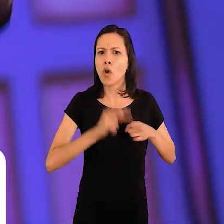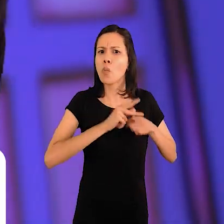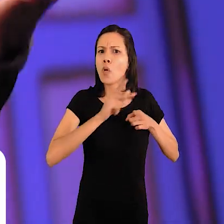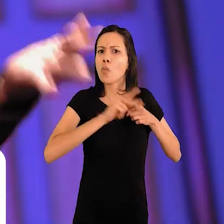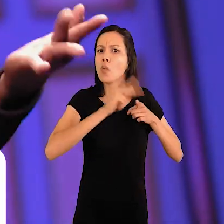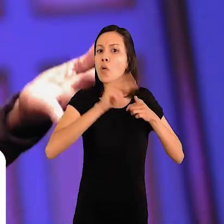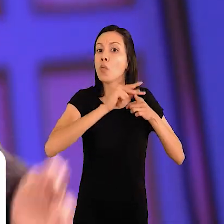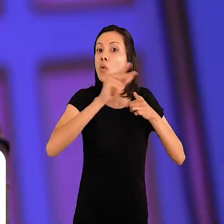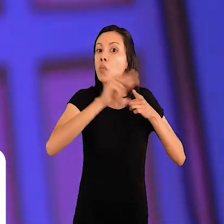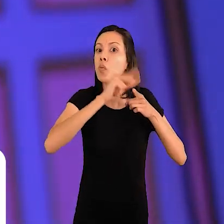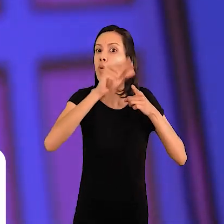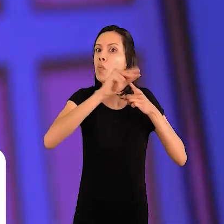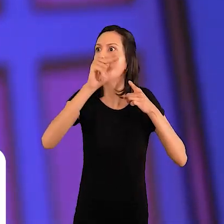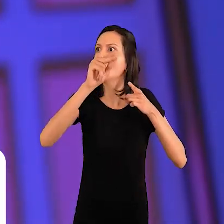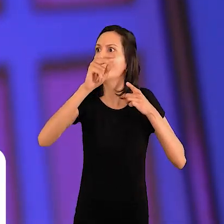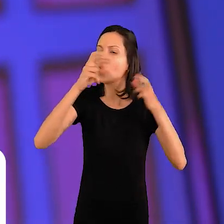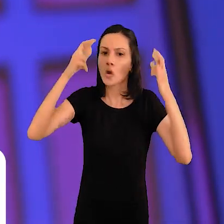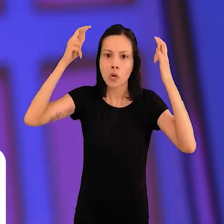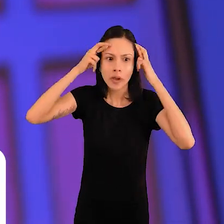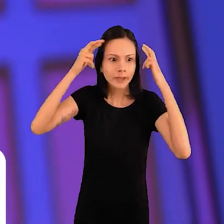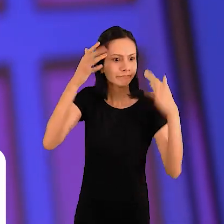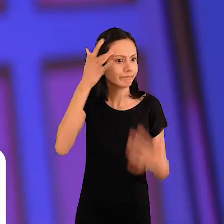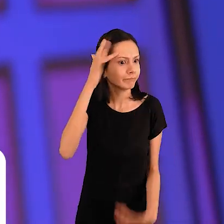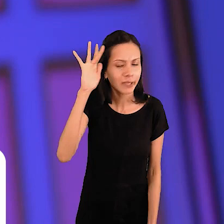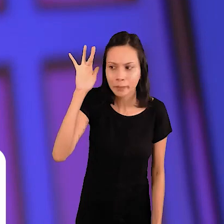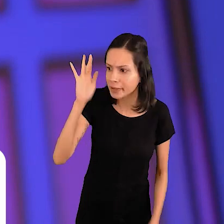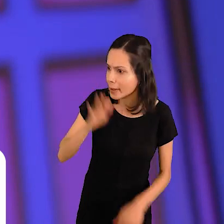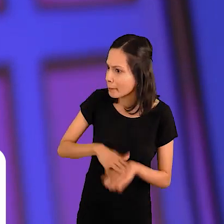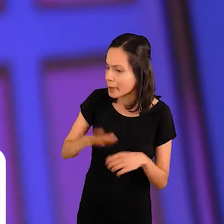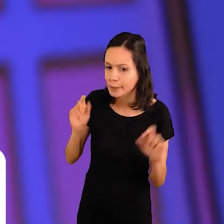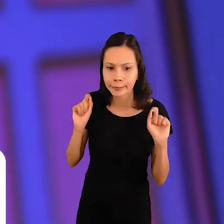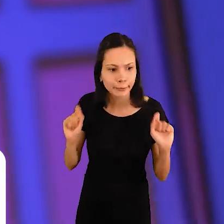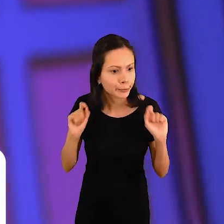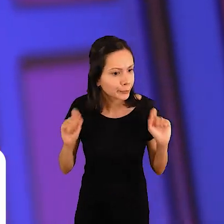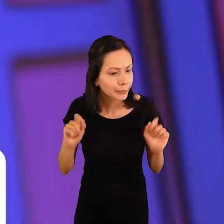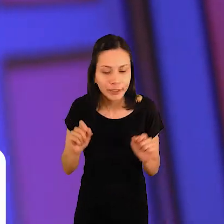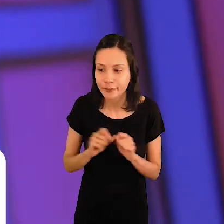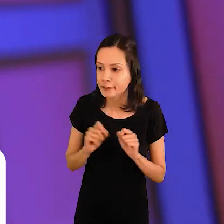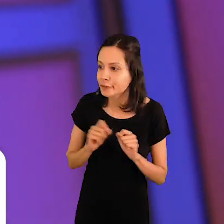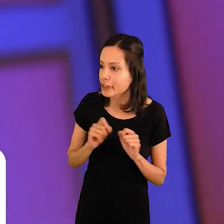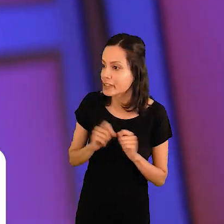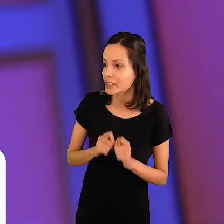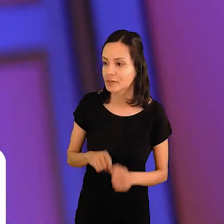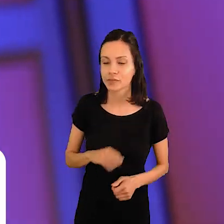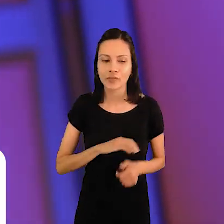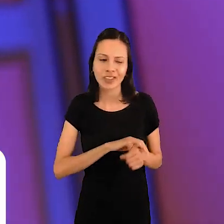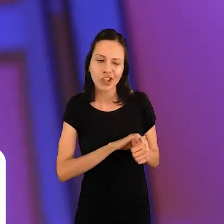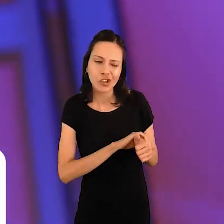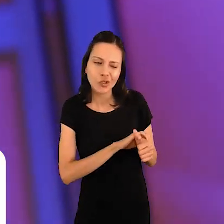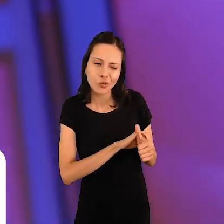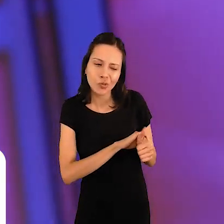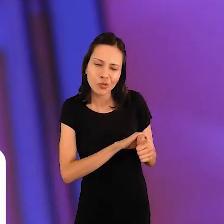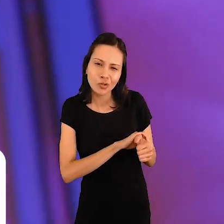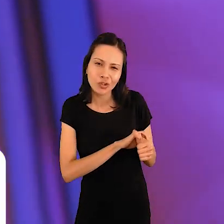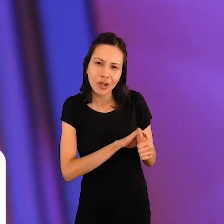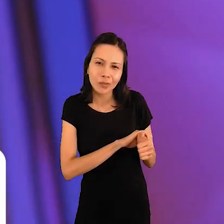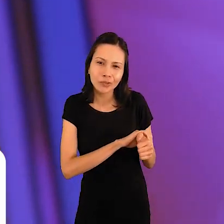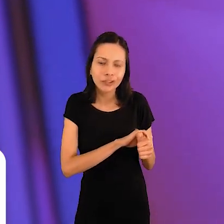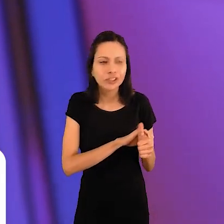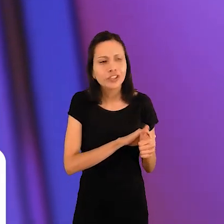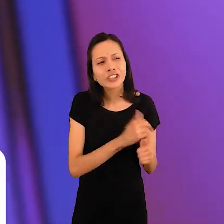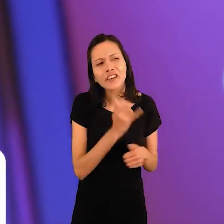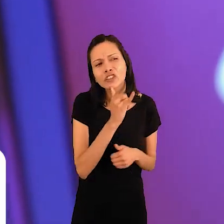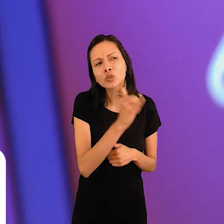ideia, não tinha mais o que inventar. Foi, então, que o Jabuti olhou para o rei e disse